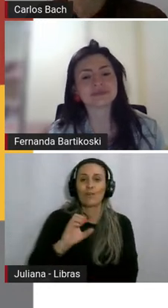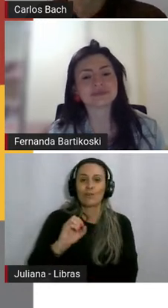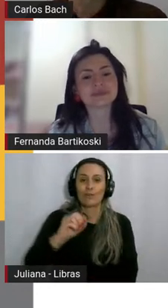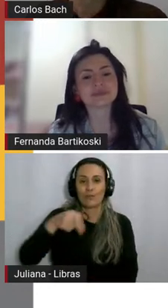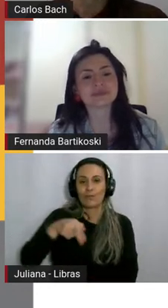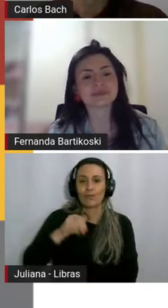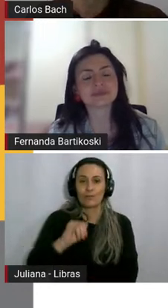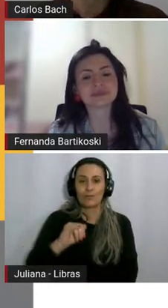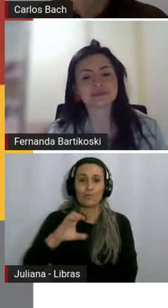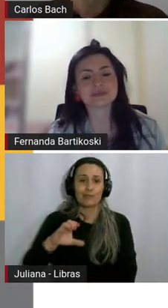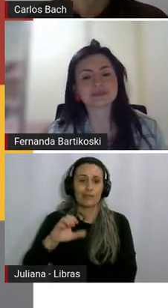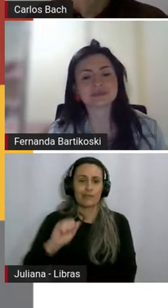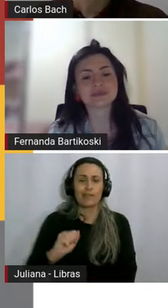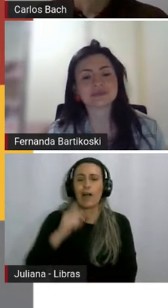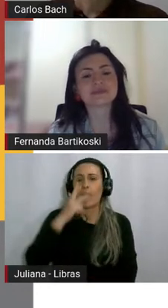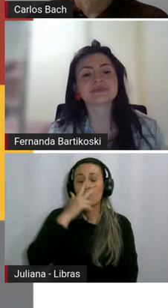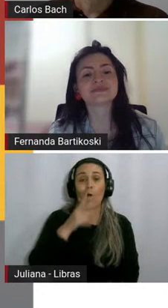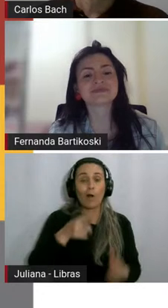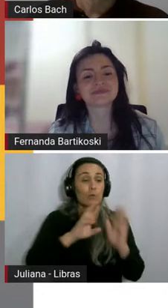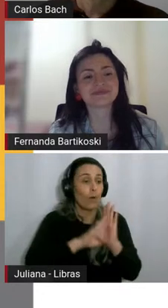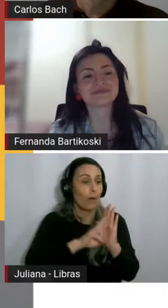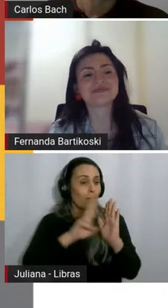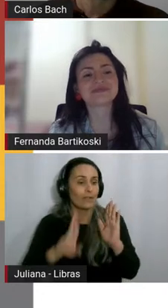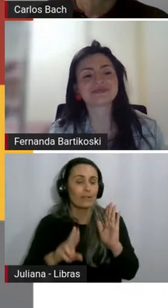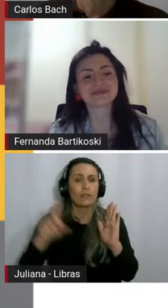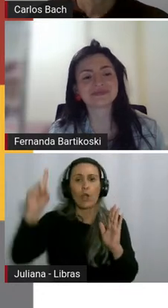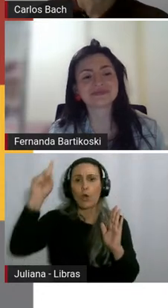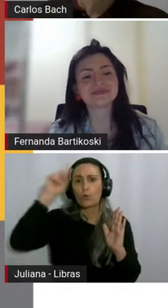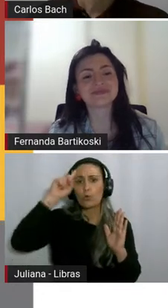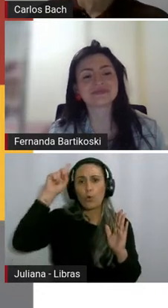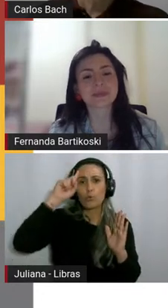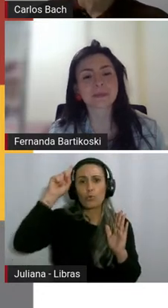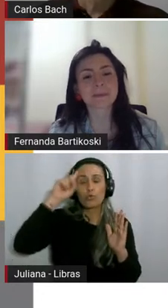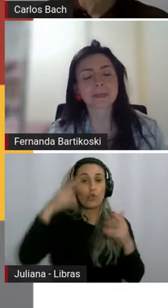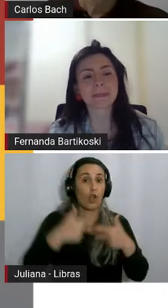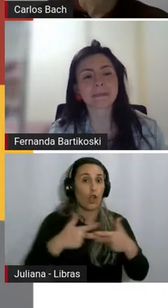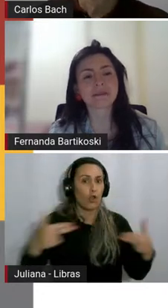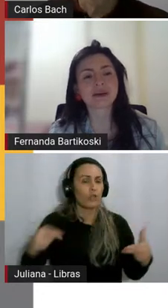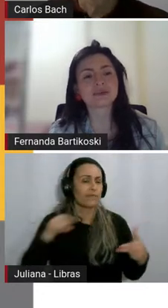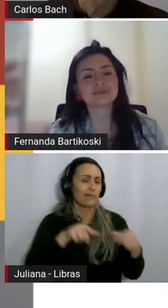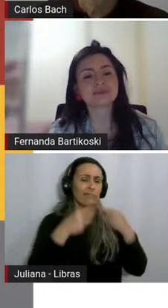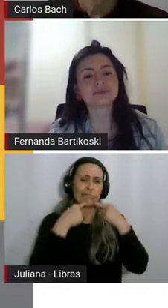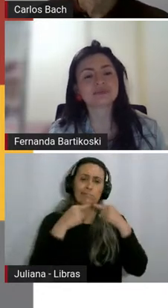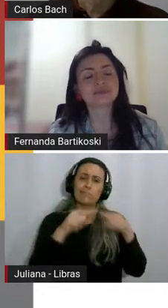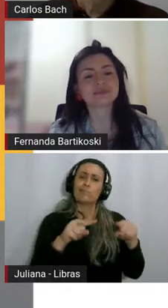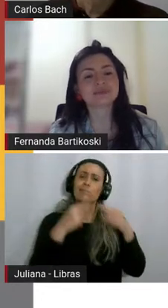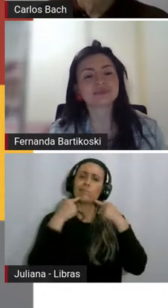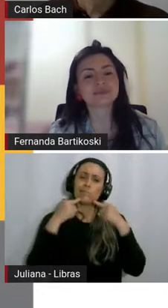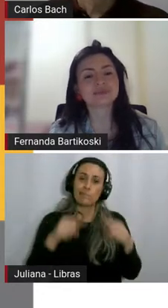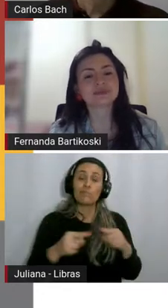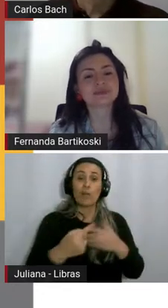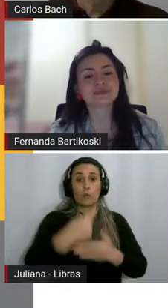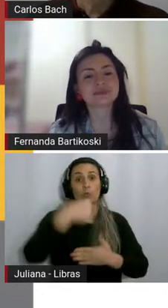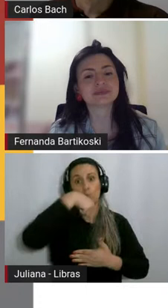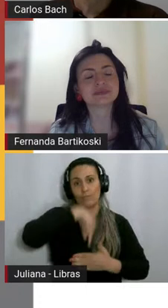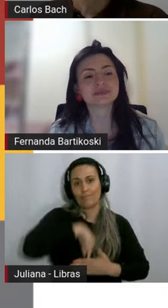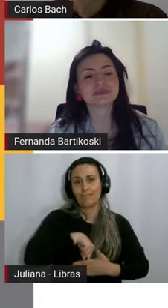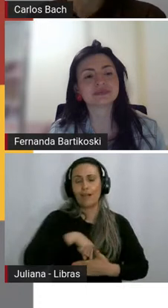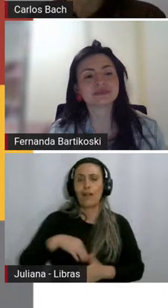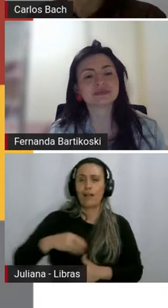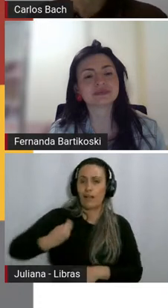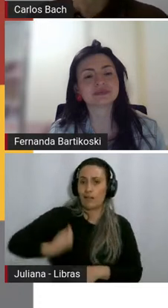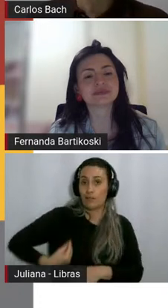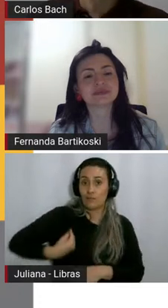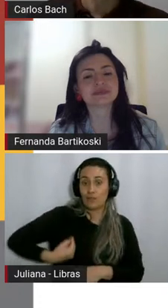retratar assuntos do cotidiano de uma forma crítica e ao mesmo tempo subjetiva, transitando entre o